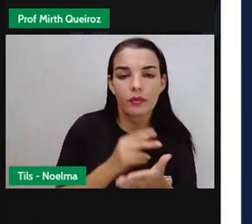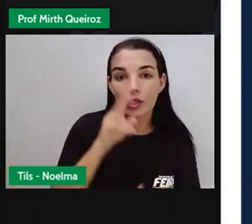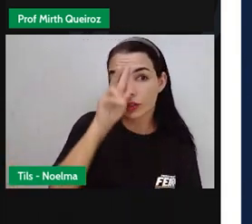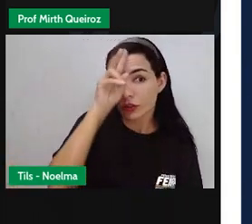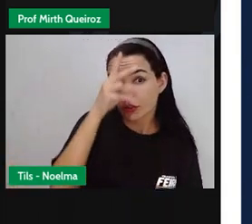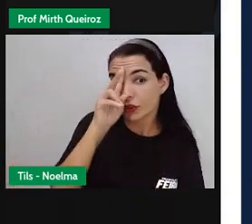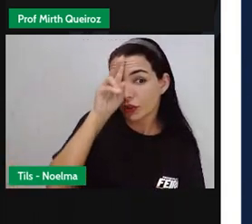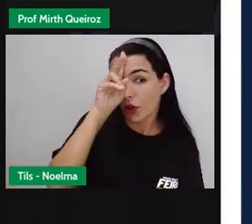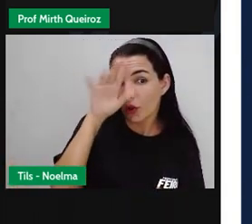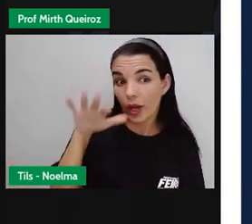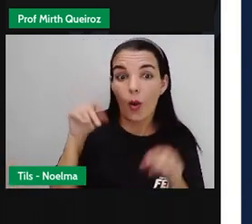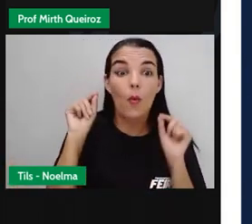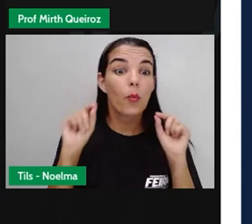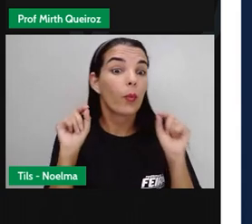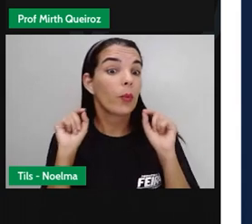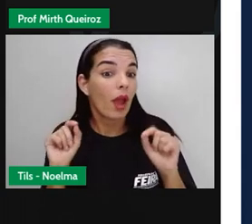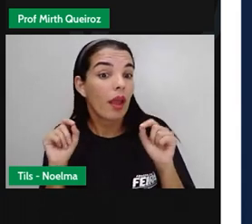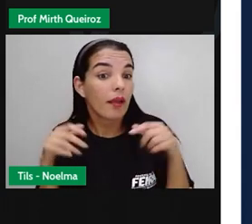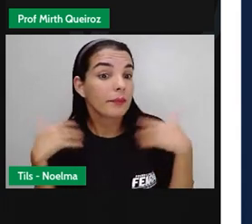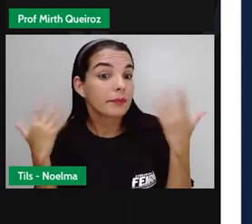O que é?